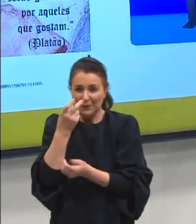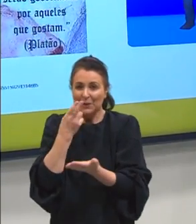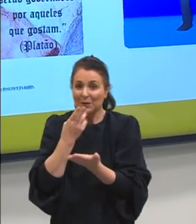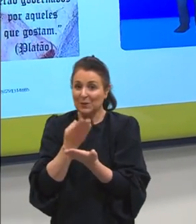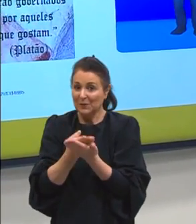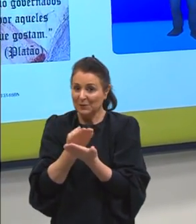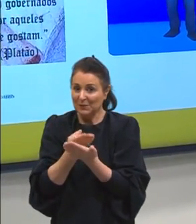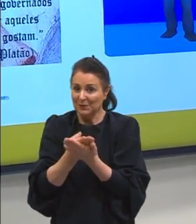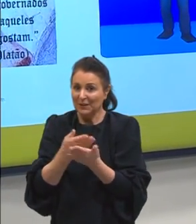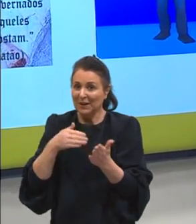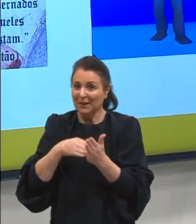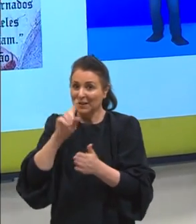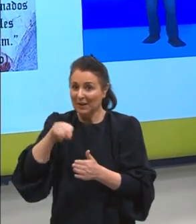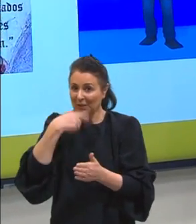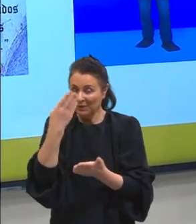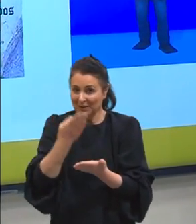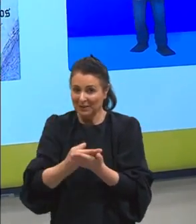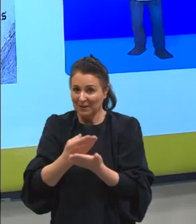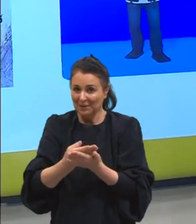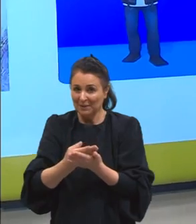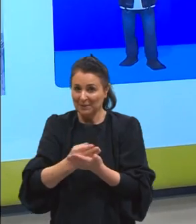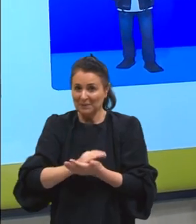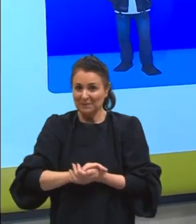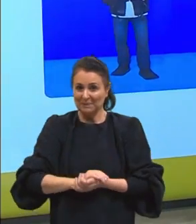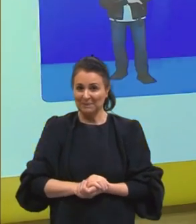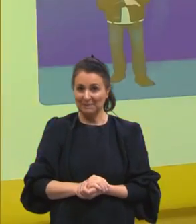estudando e até a próxima aula valeu